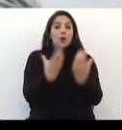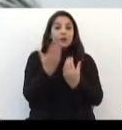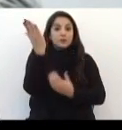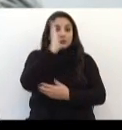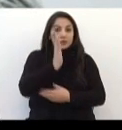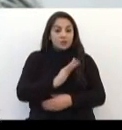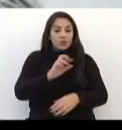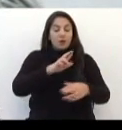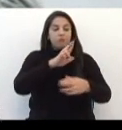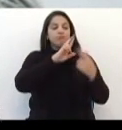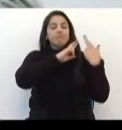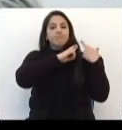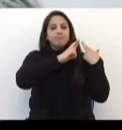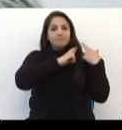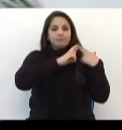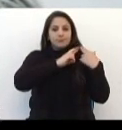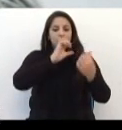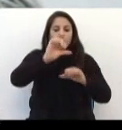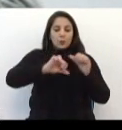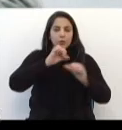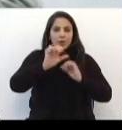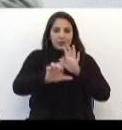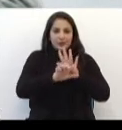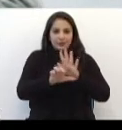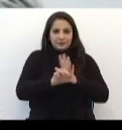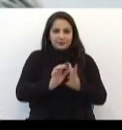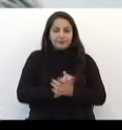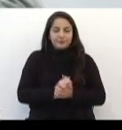O Fernando Marcos De mudar essas leis